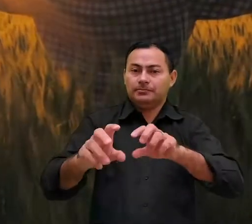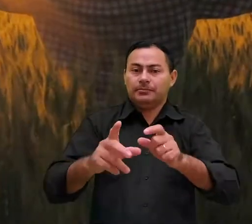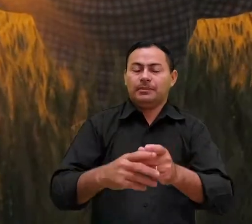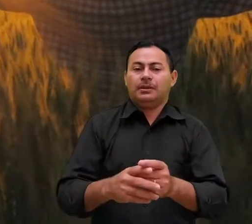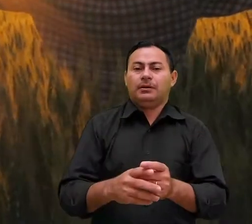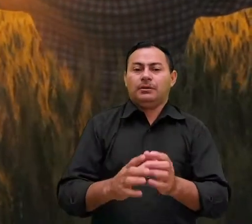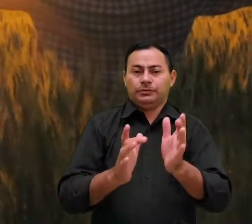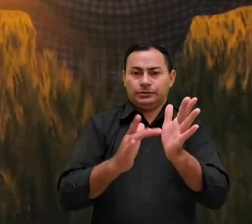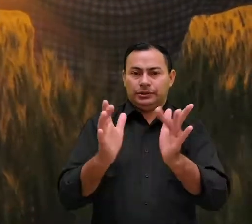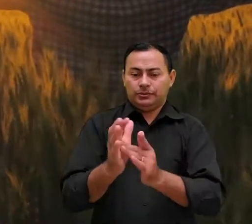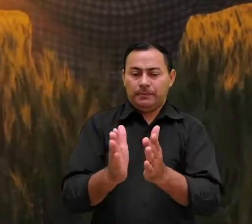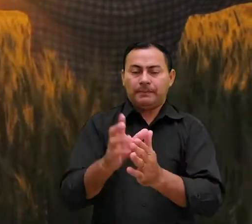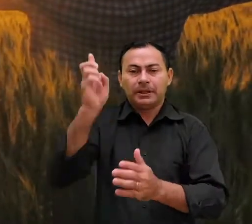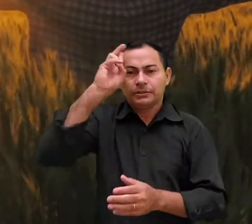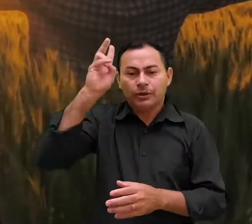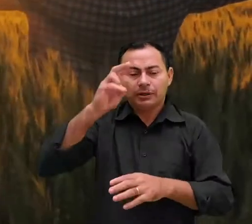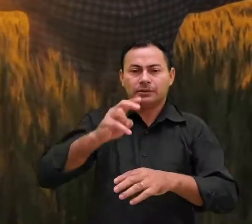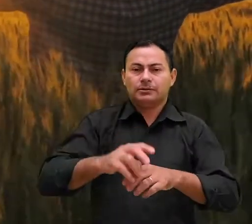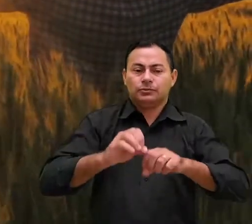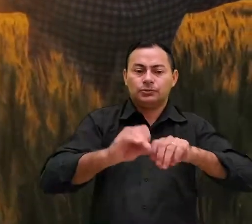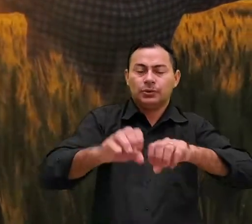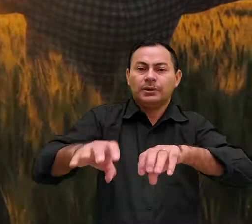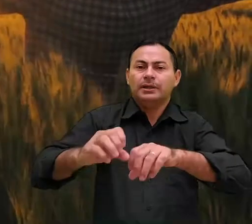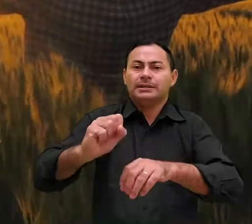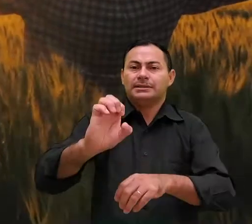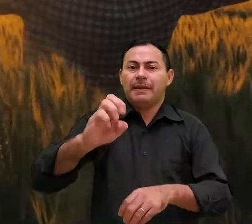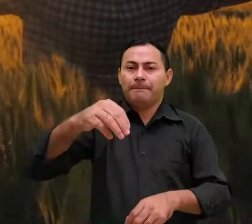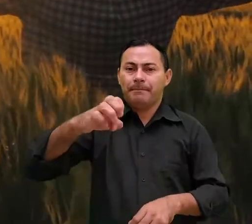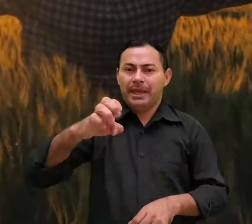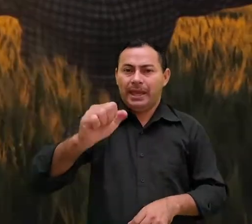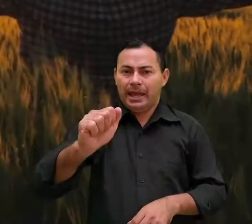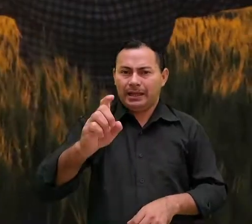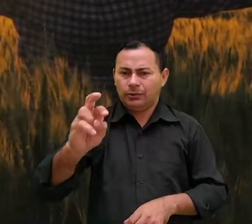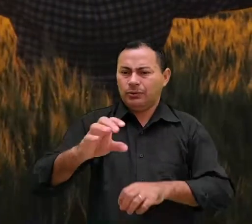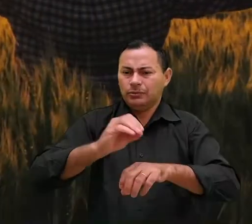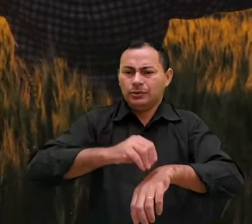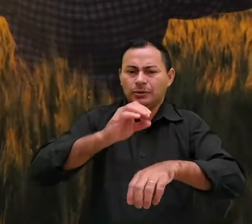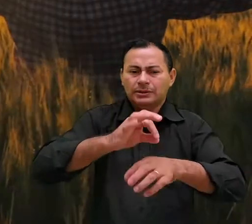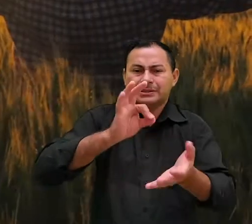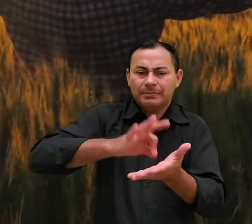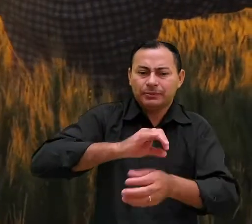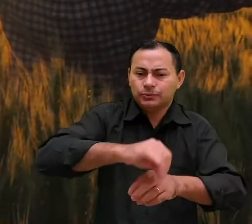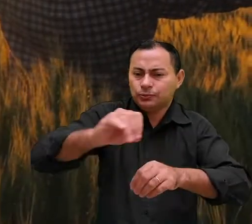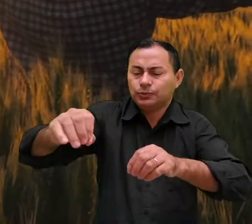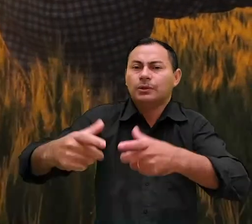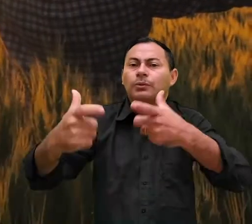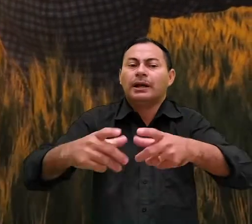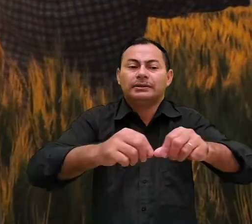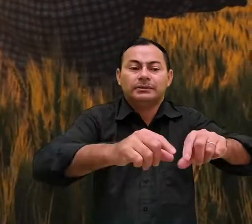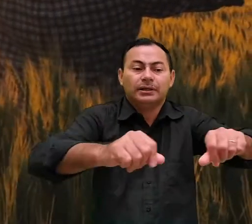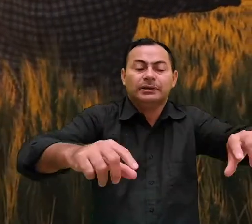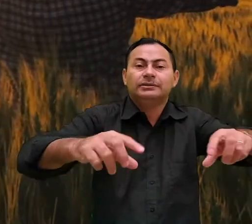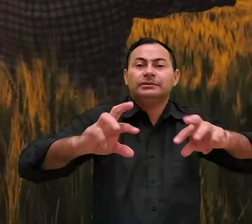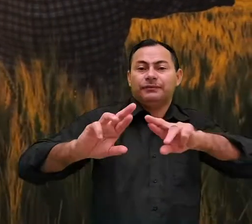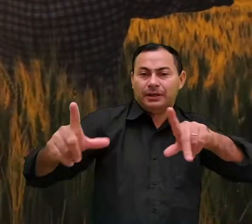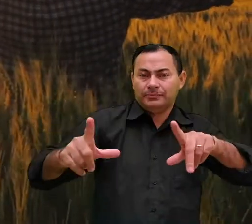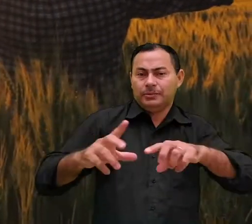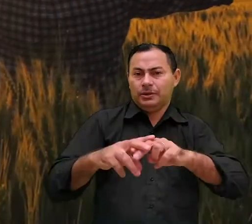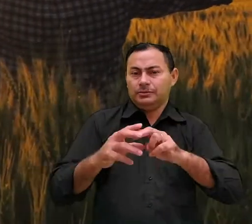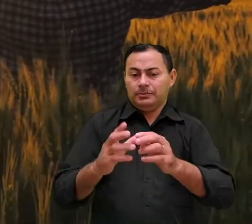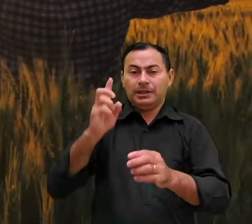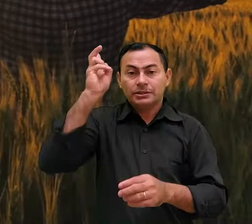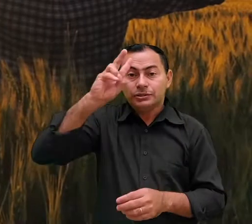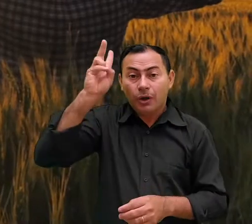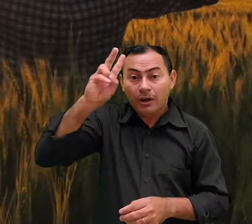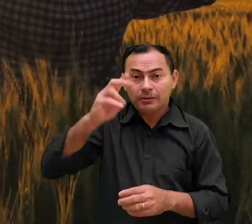assemelha-se ao de Jesus na parábola do semeador a parábola do fazendeiro que joga as sementes sobre quatro solos diferentes por isso acho que